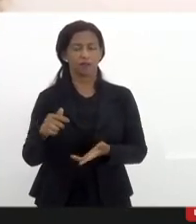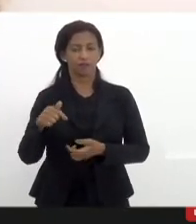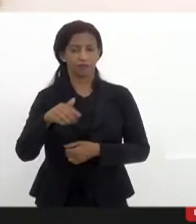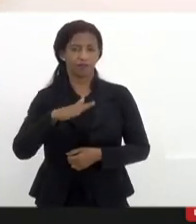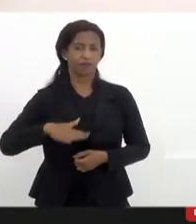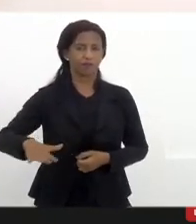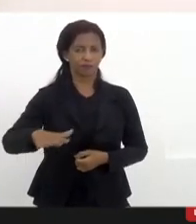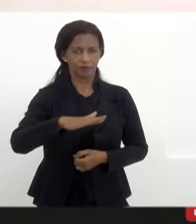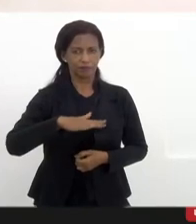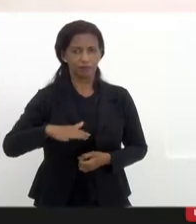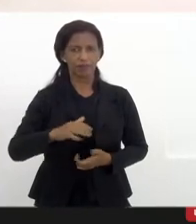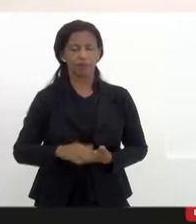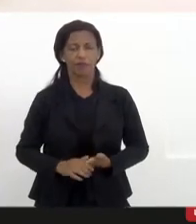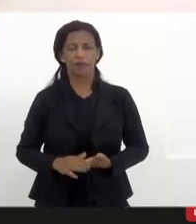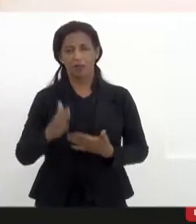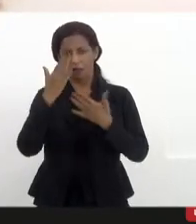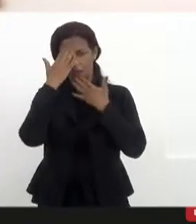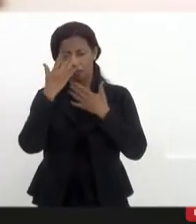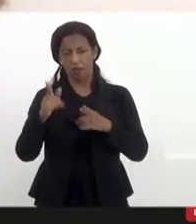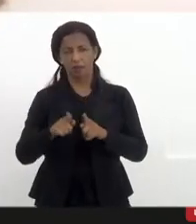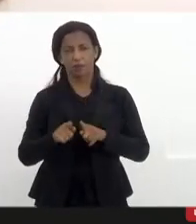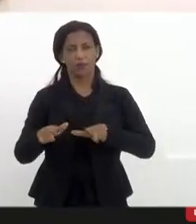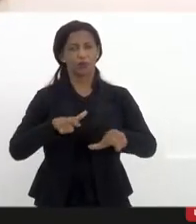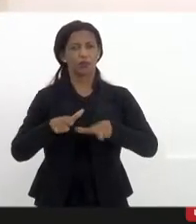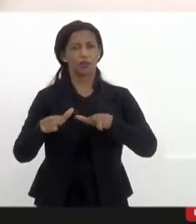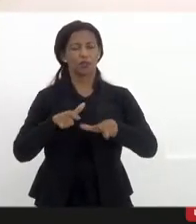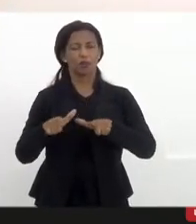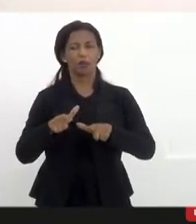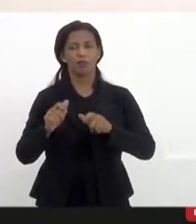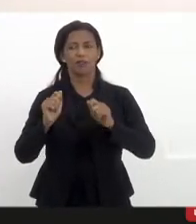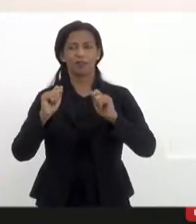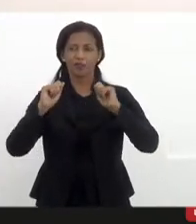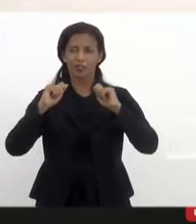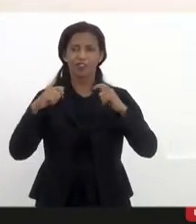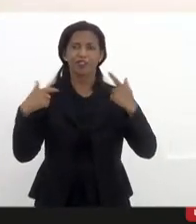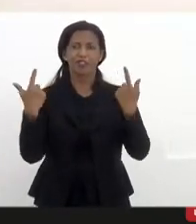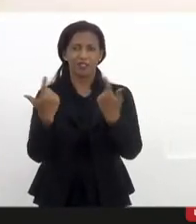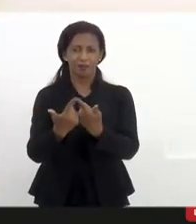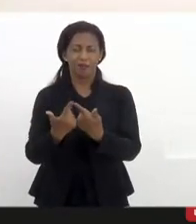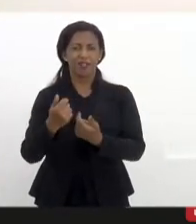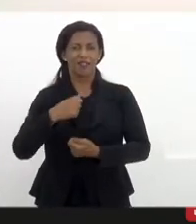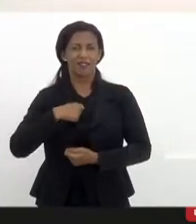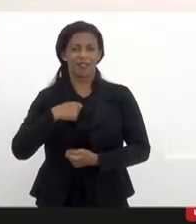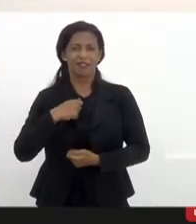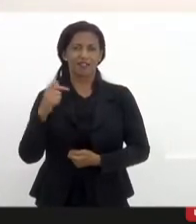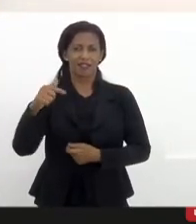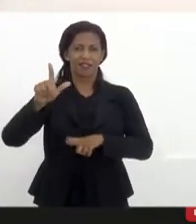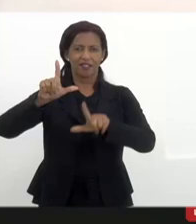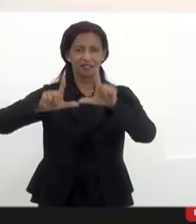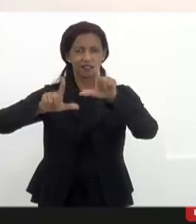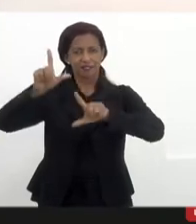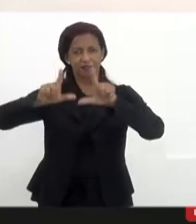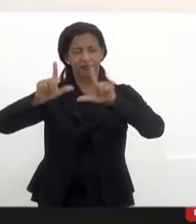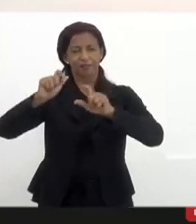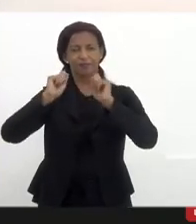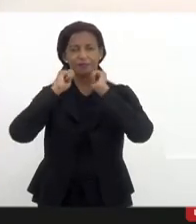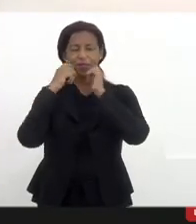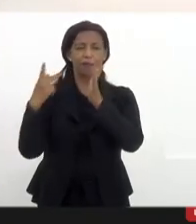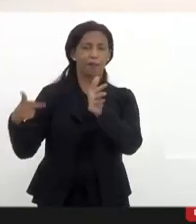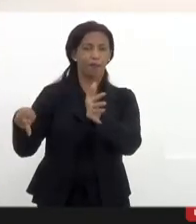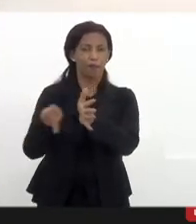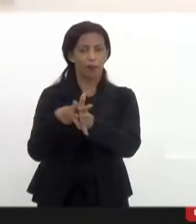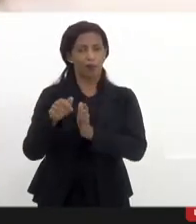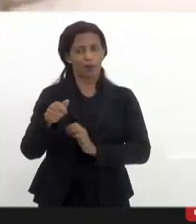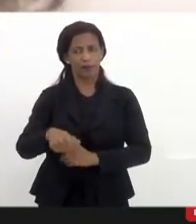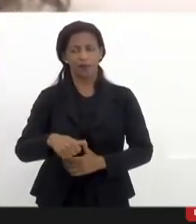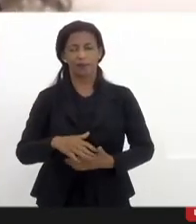espaço, agradecer também os trabalhadores da TV Alerj que fazem parte da nossa comunicação própria aqui,